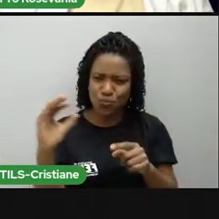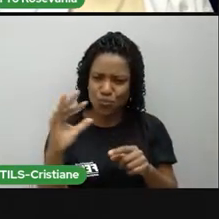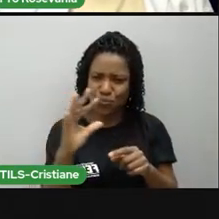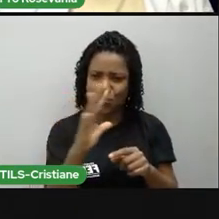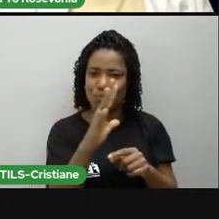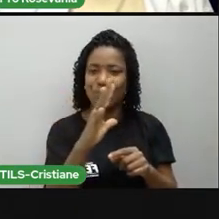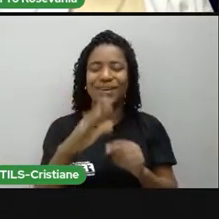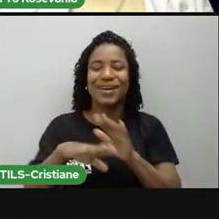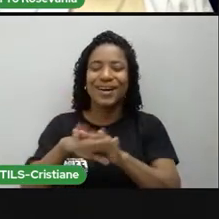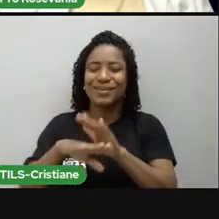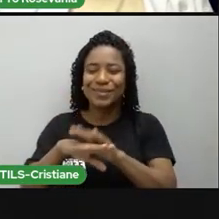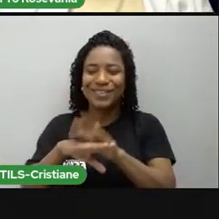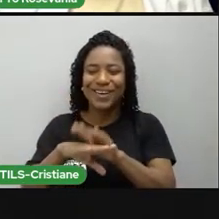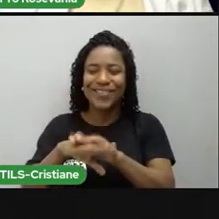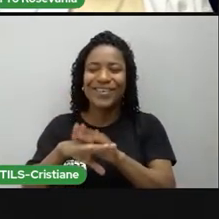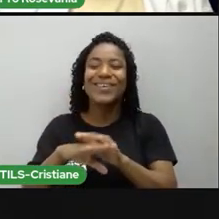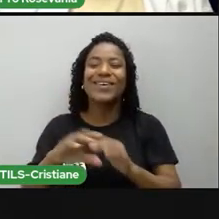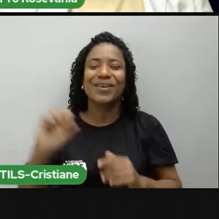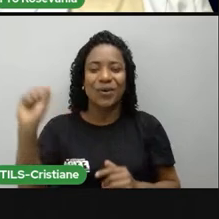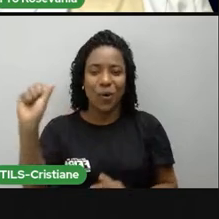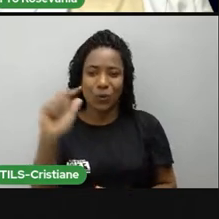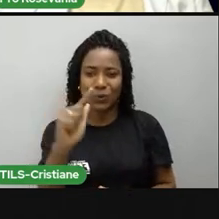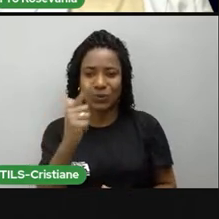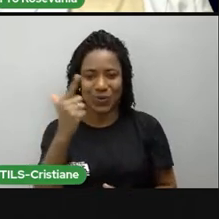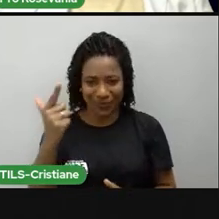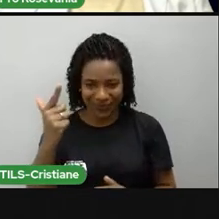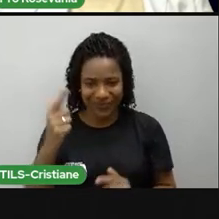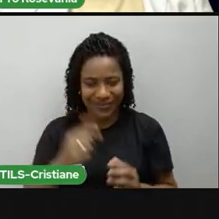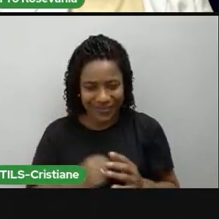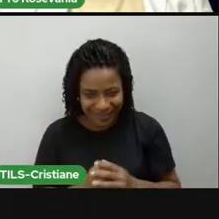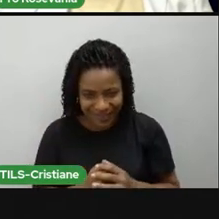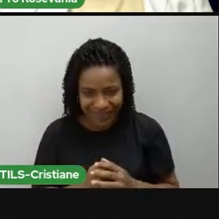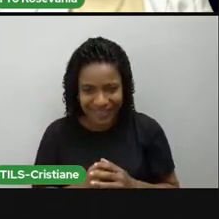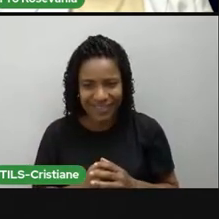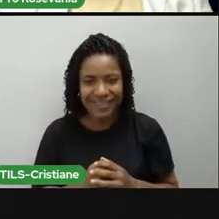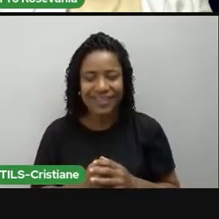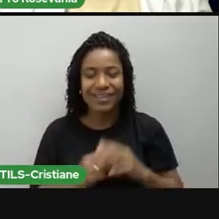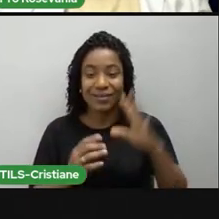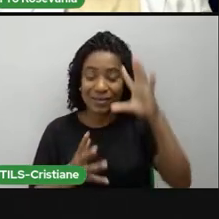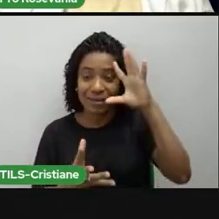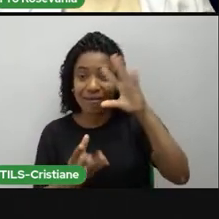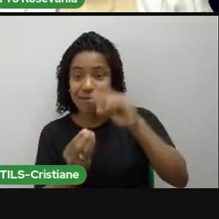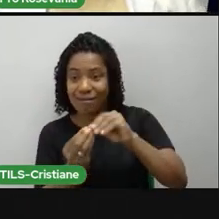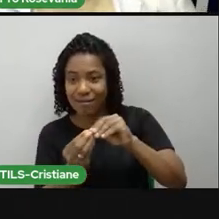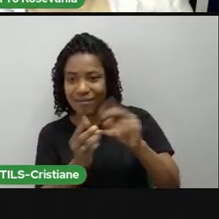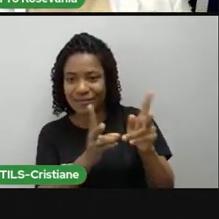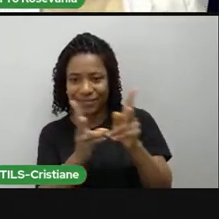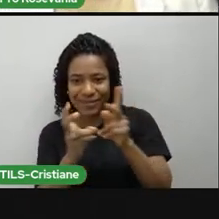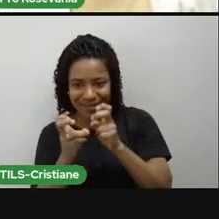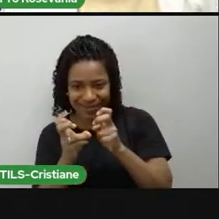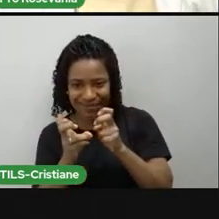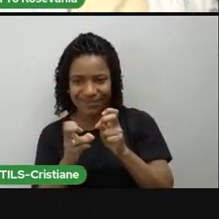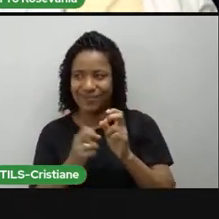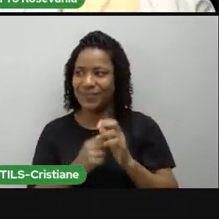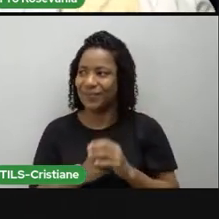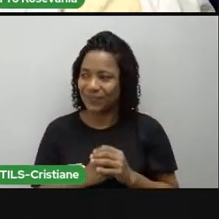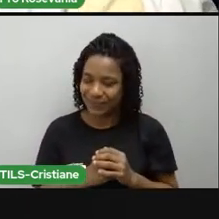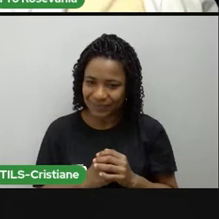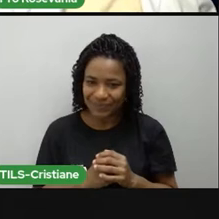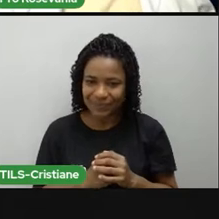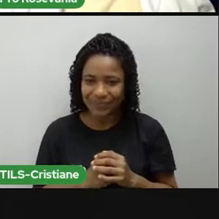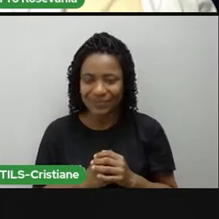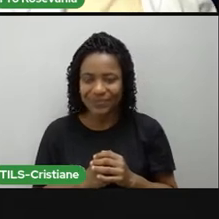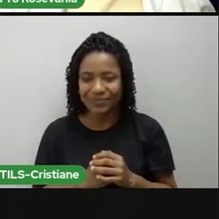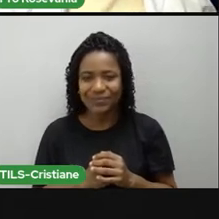é o Sol. Então, só para entender como é que isso vai acontecendo, viu? Só para entender essa situação aí.